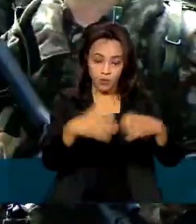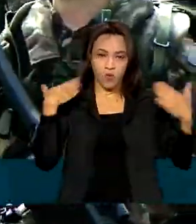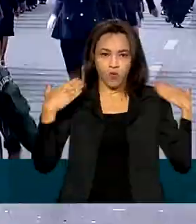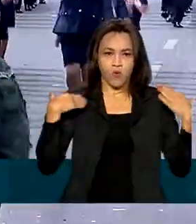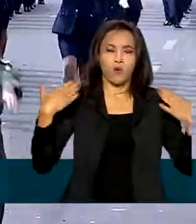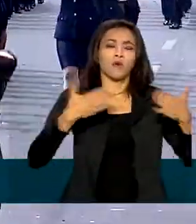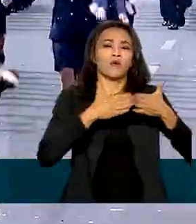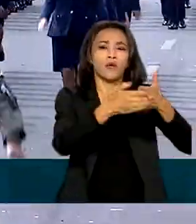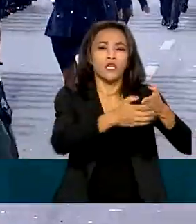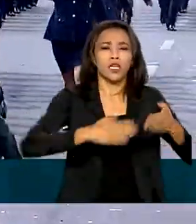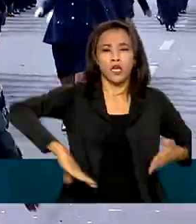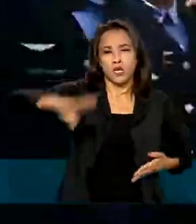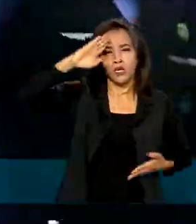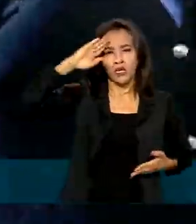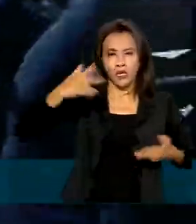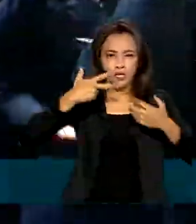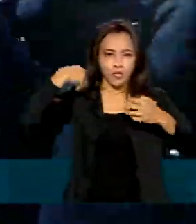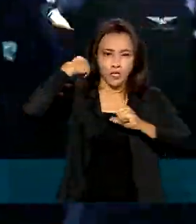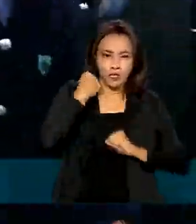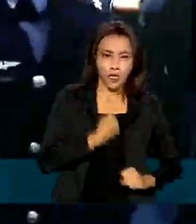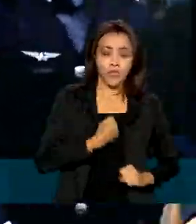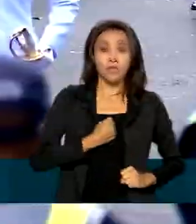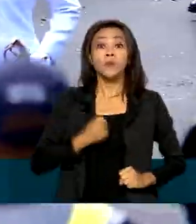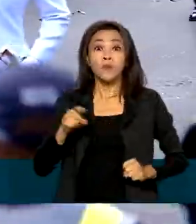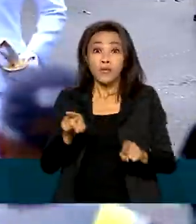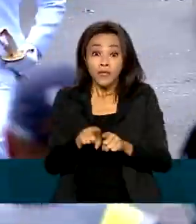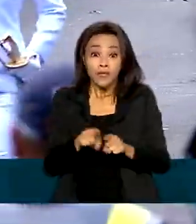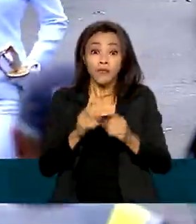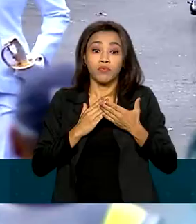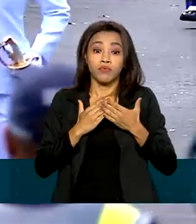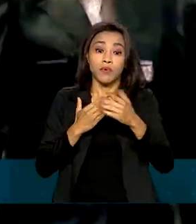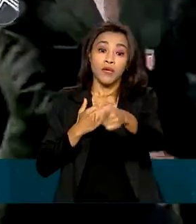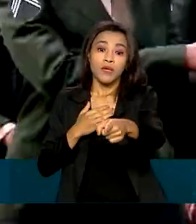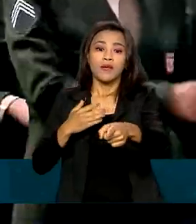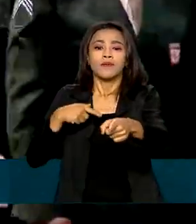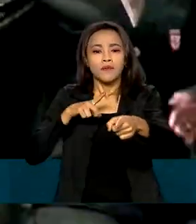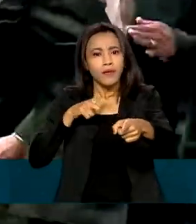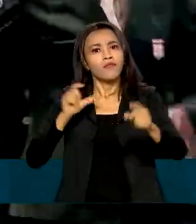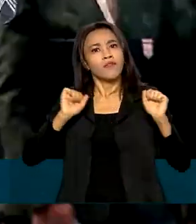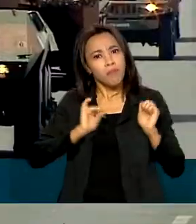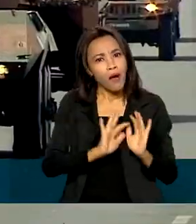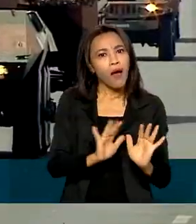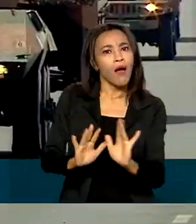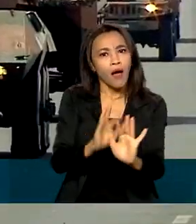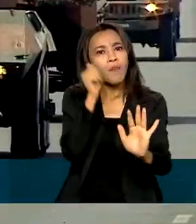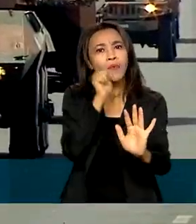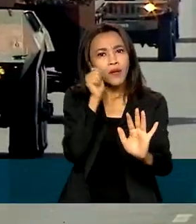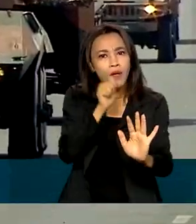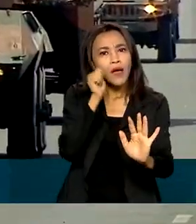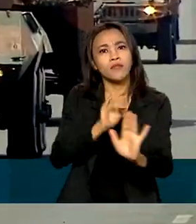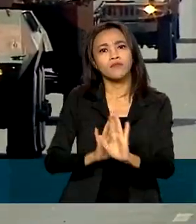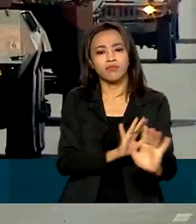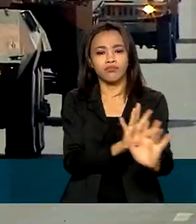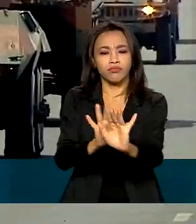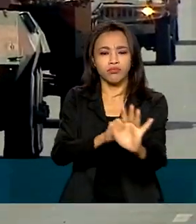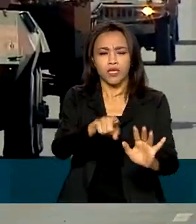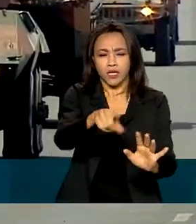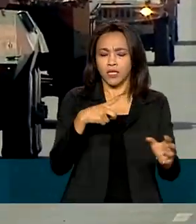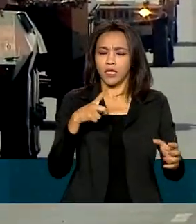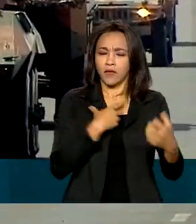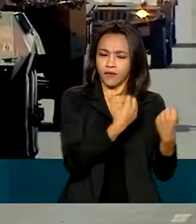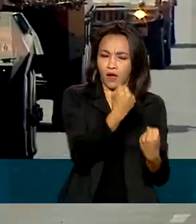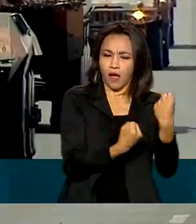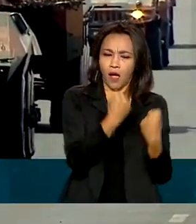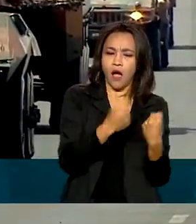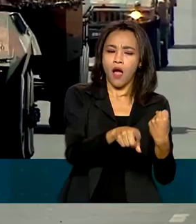Exército e Aeronáutica participaram do desfile com forte presença de mulheres militares. Veículos e equipamentos de defesa